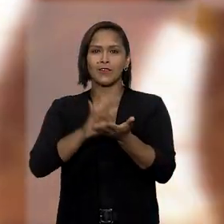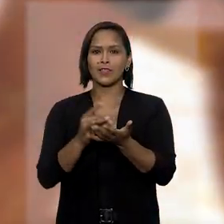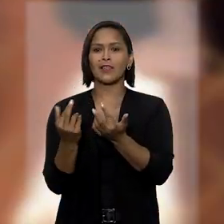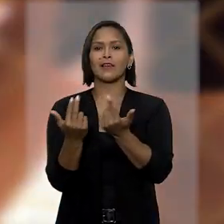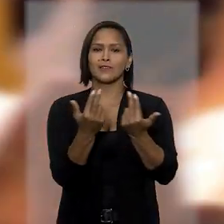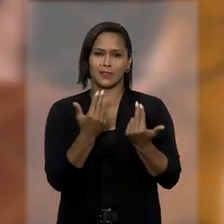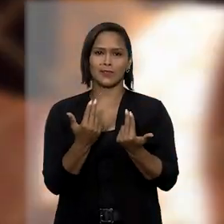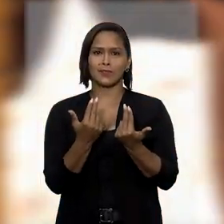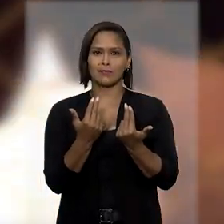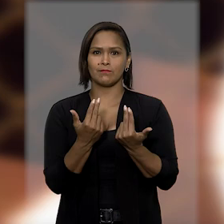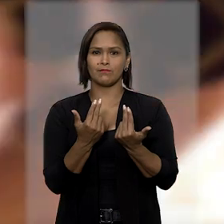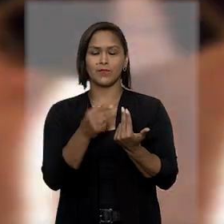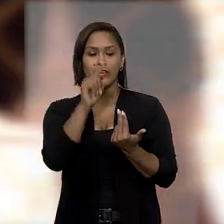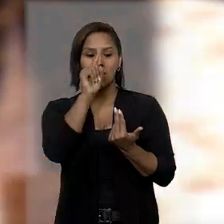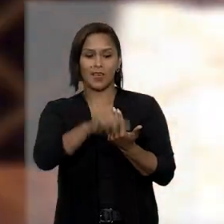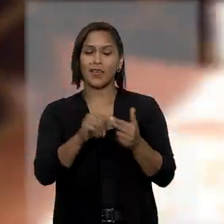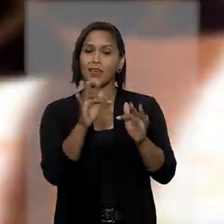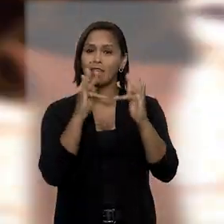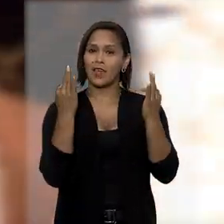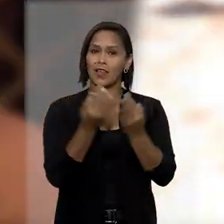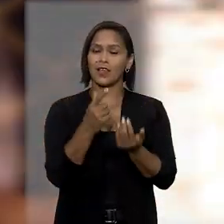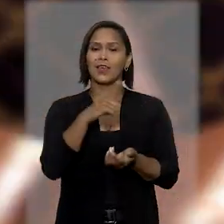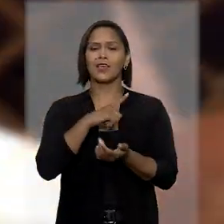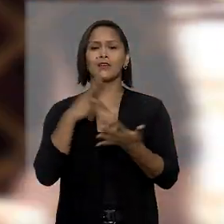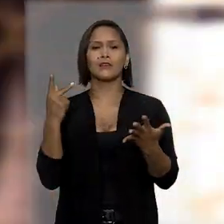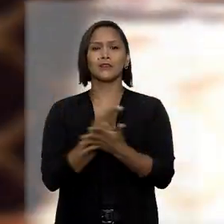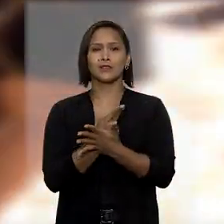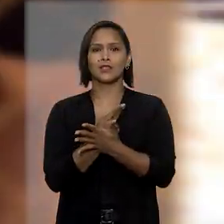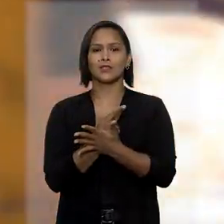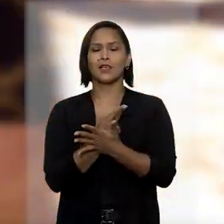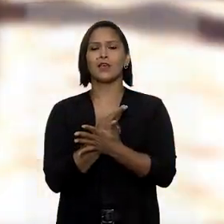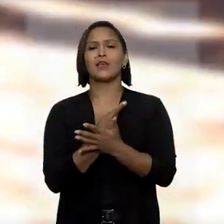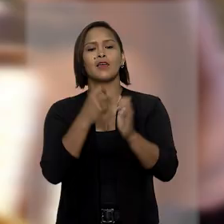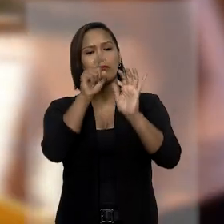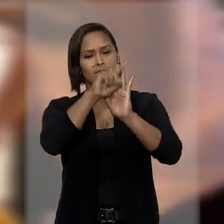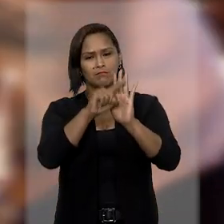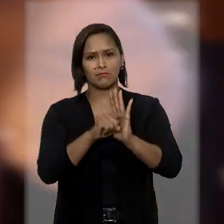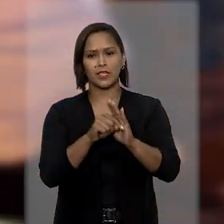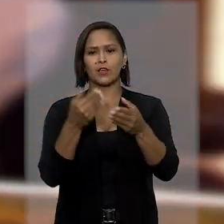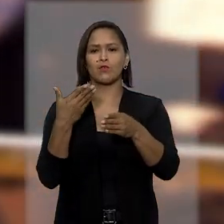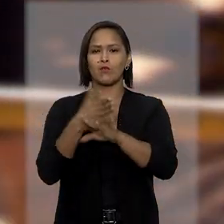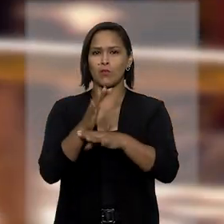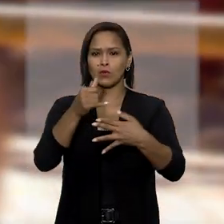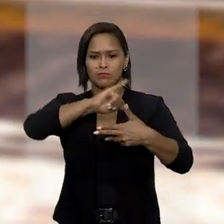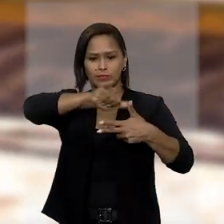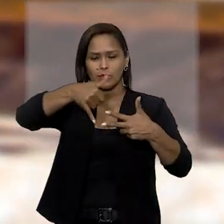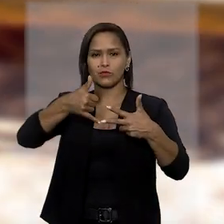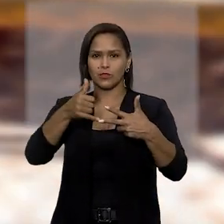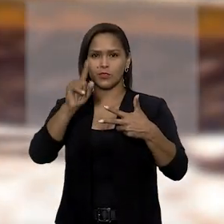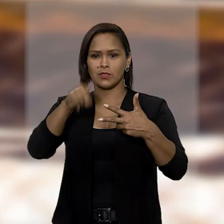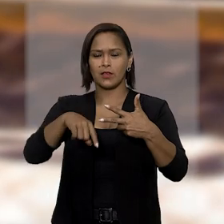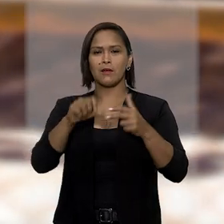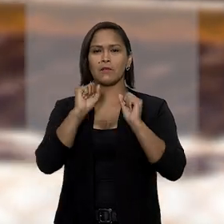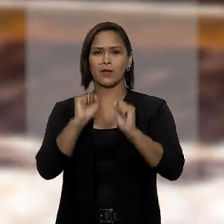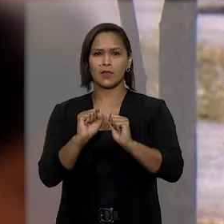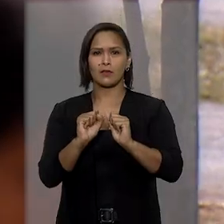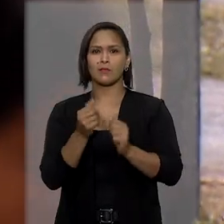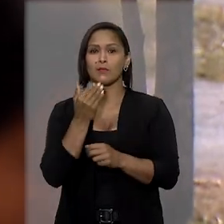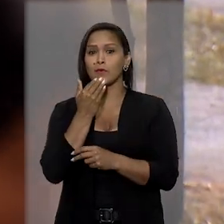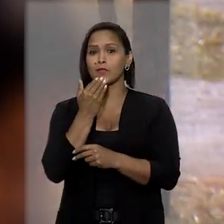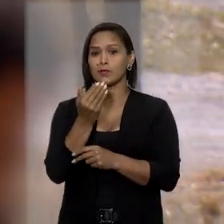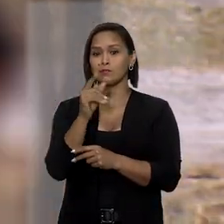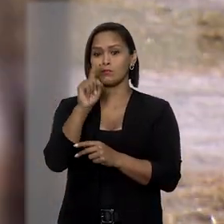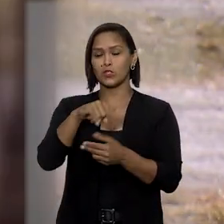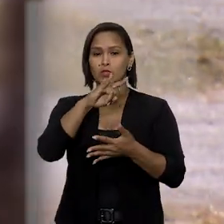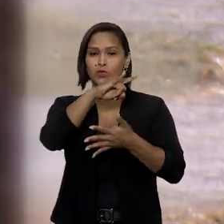exatamente essa. E aí, o que vem acontecendo? Diante disso, ingressa-se no Poder Judiciário para que possa